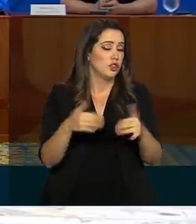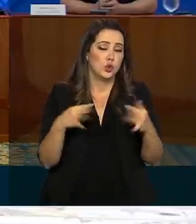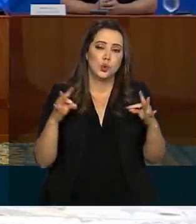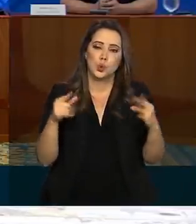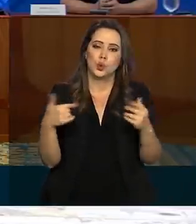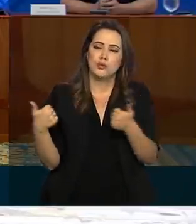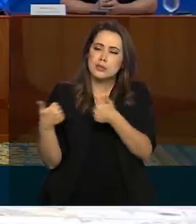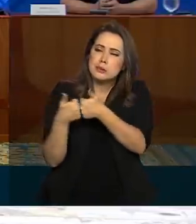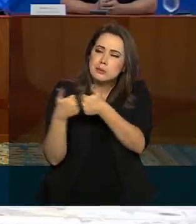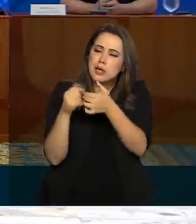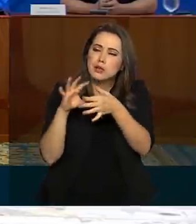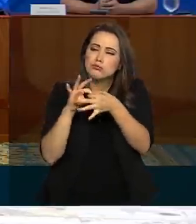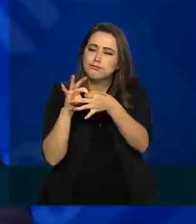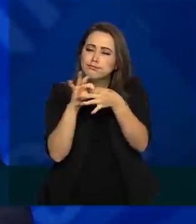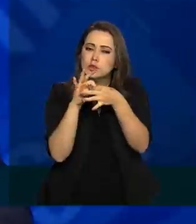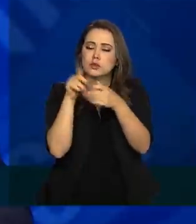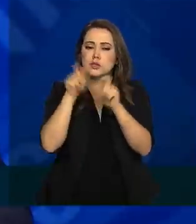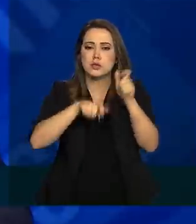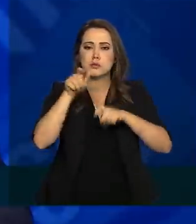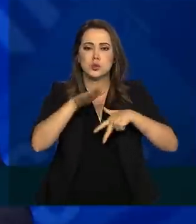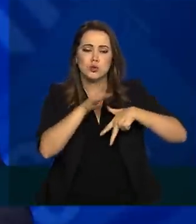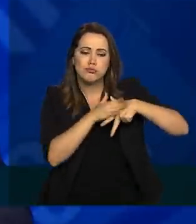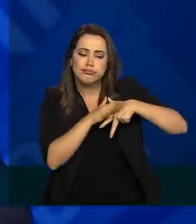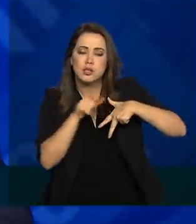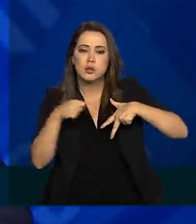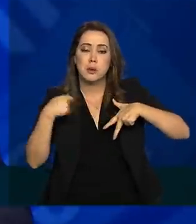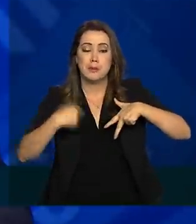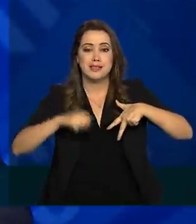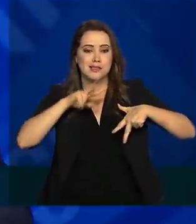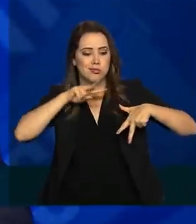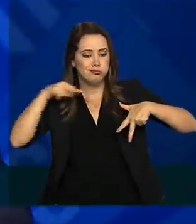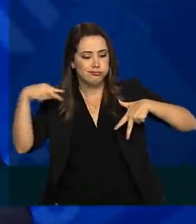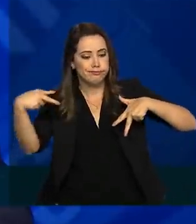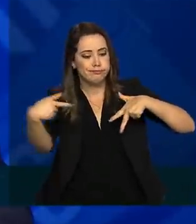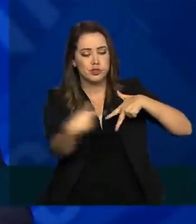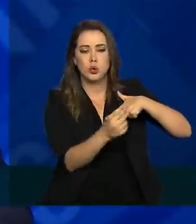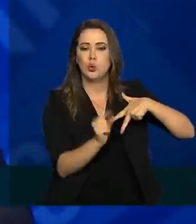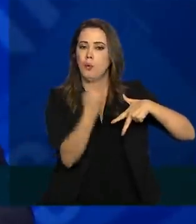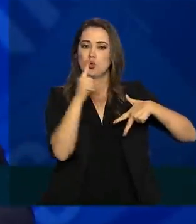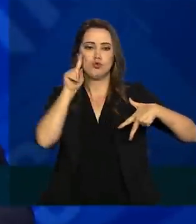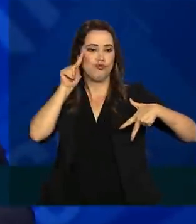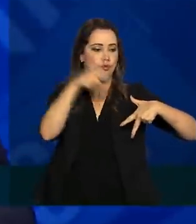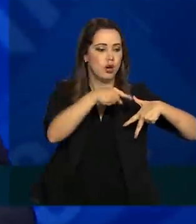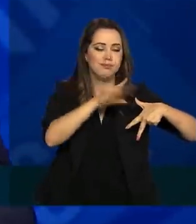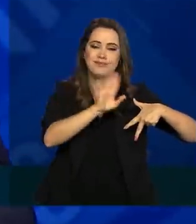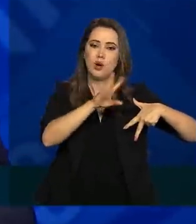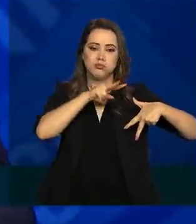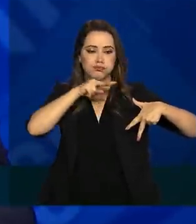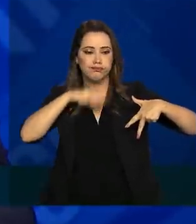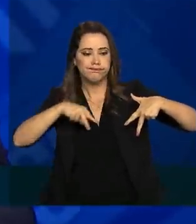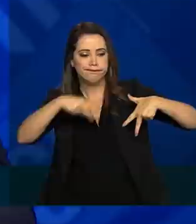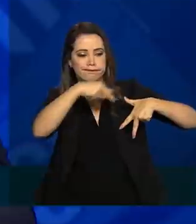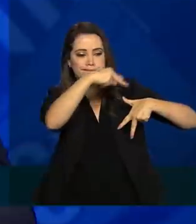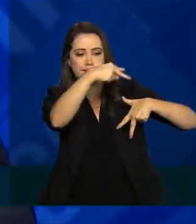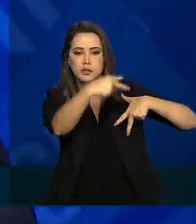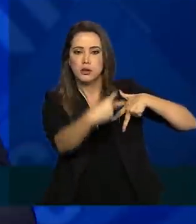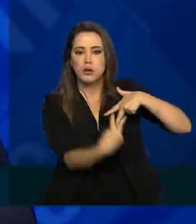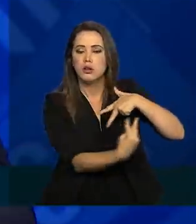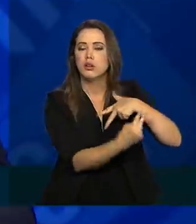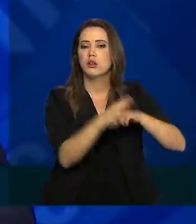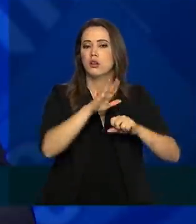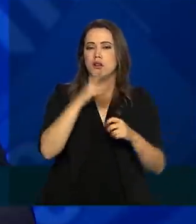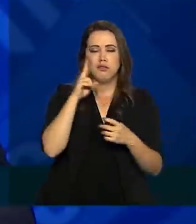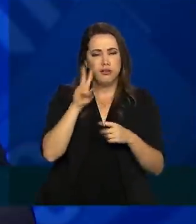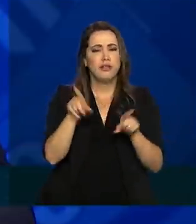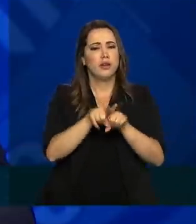aproximação ao paciente precisa ser realmente de forma global, não se pode atacar num ponto, temos que atacar toda a história natural da doença e